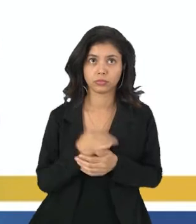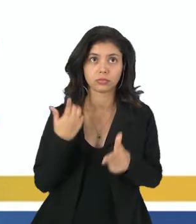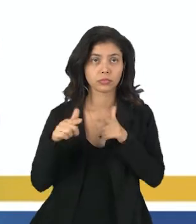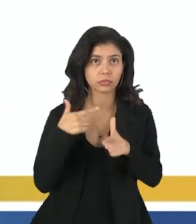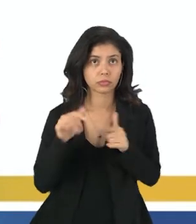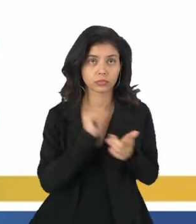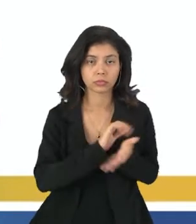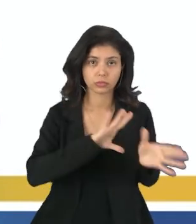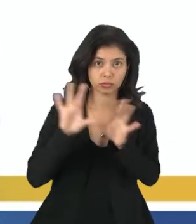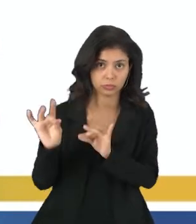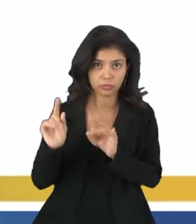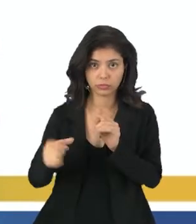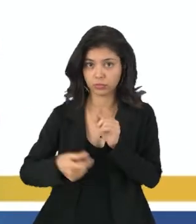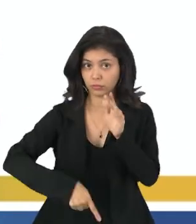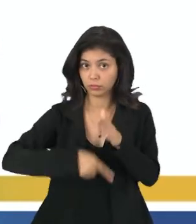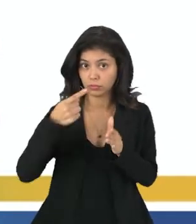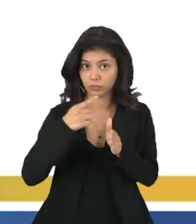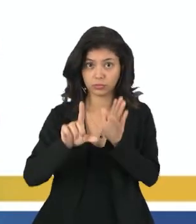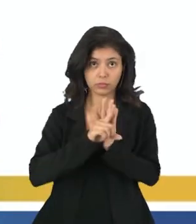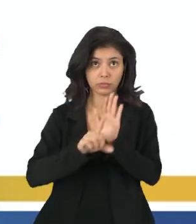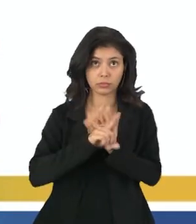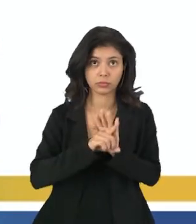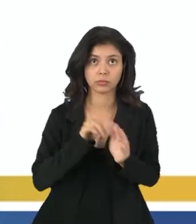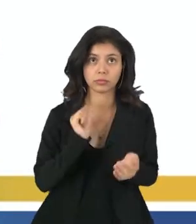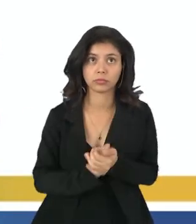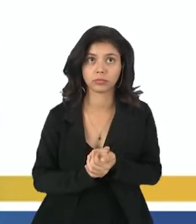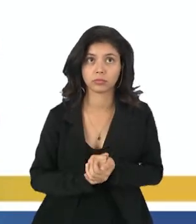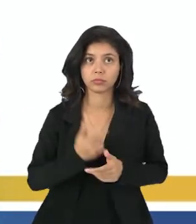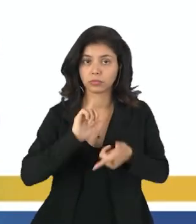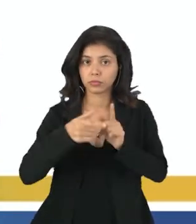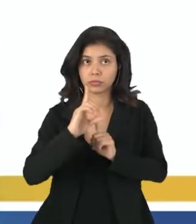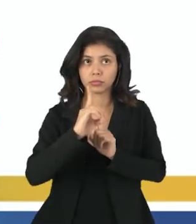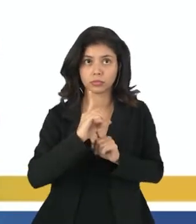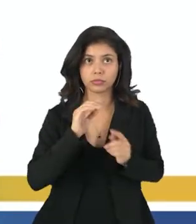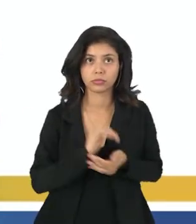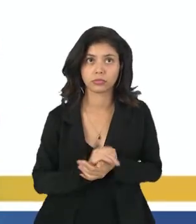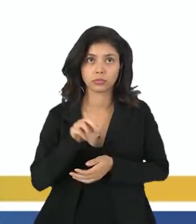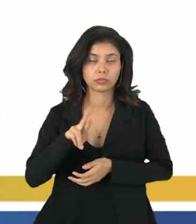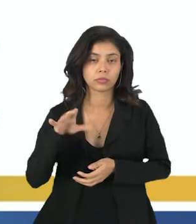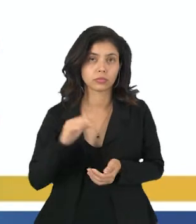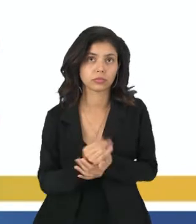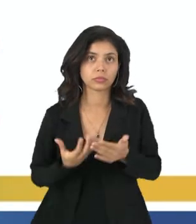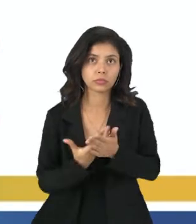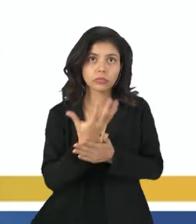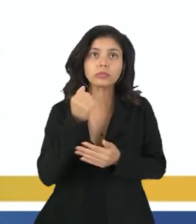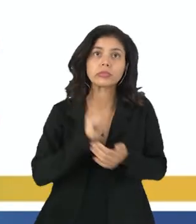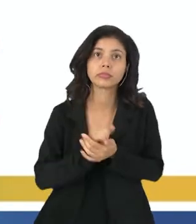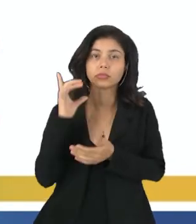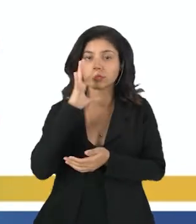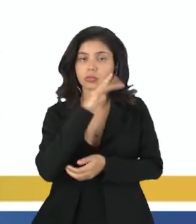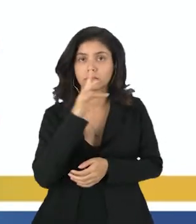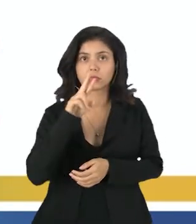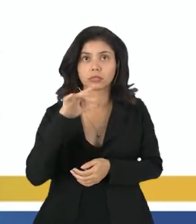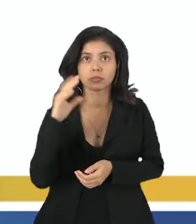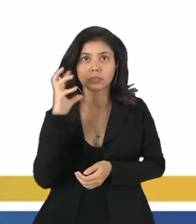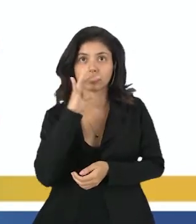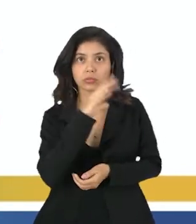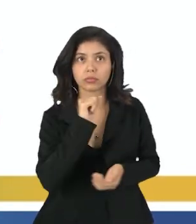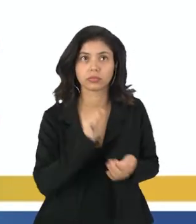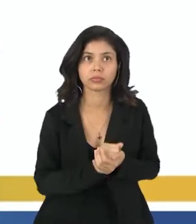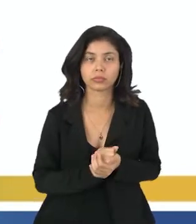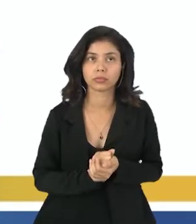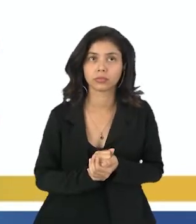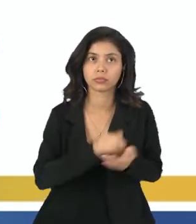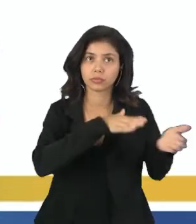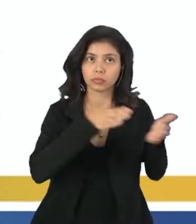trabalho, né? Através da primeira lei da termodinâmica. Letra D. Uma máquina térmica retira calor de uma fonte quente e